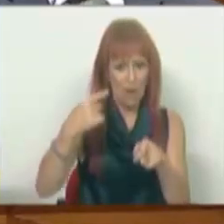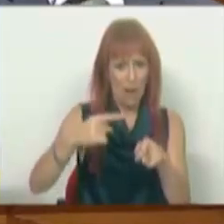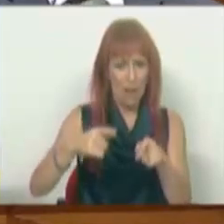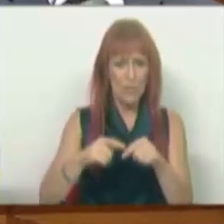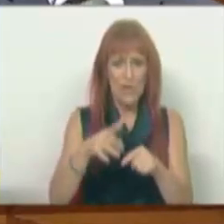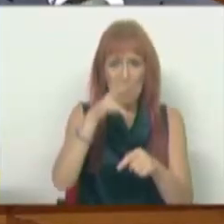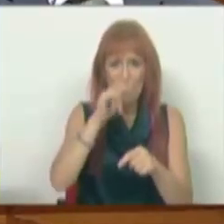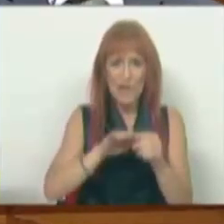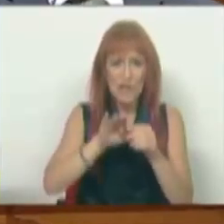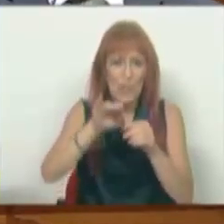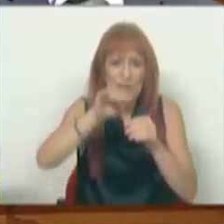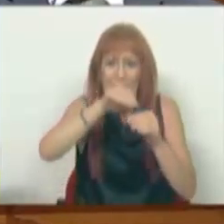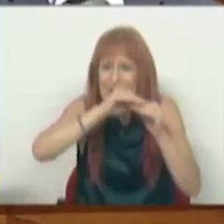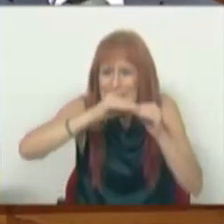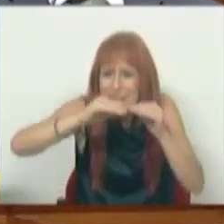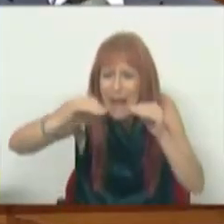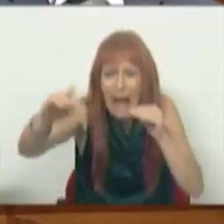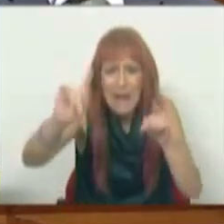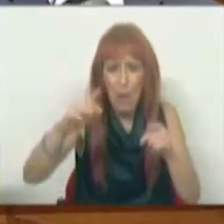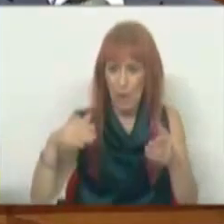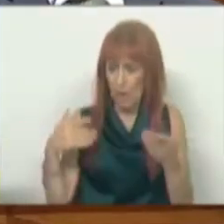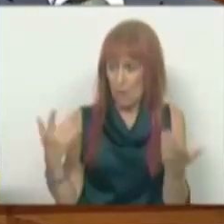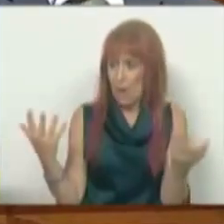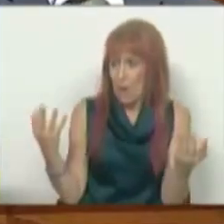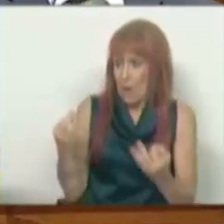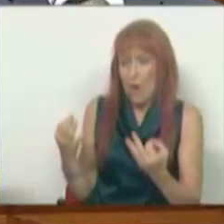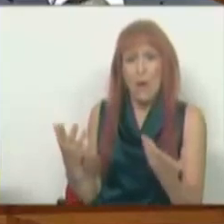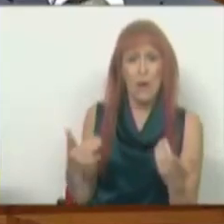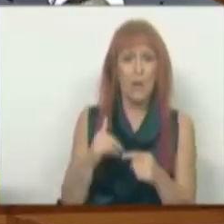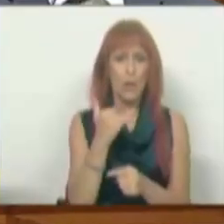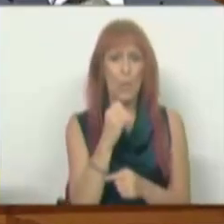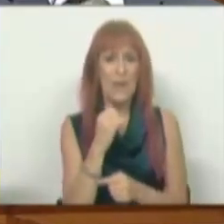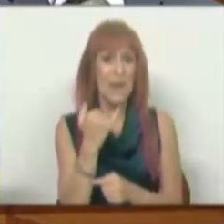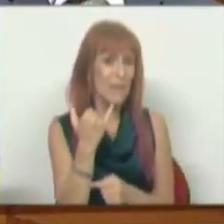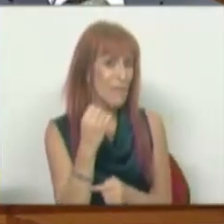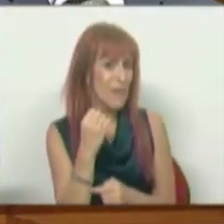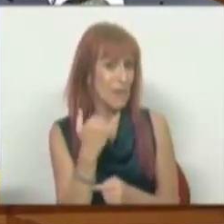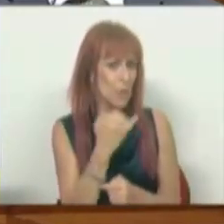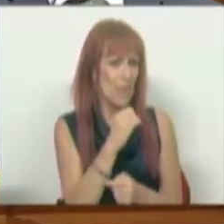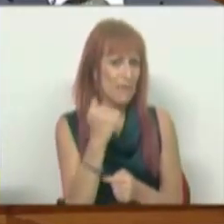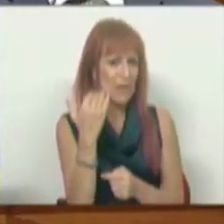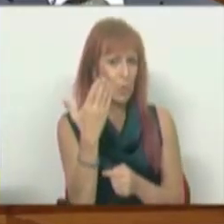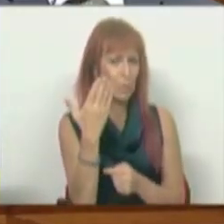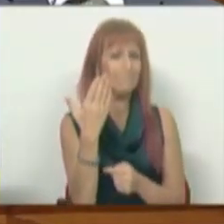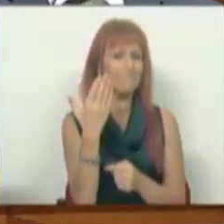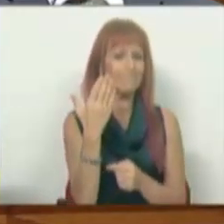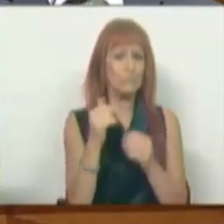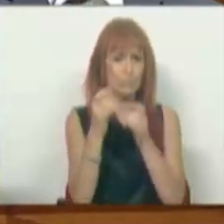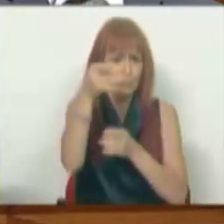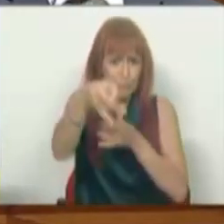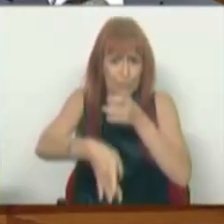Infelizmente o crescimento não é linear e nós até efetivamente, em 2020 e em 2021, já